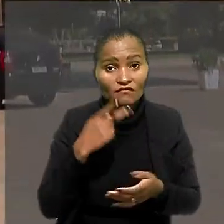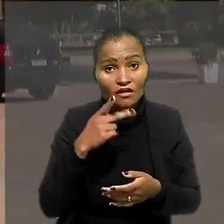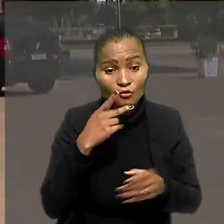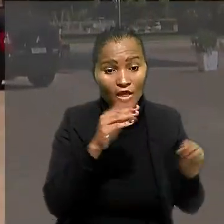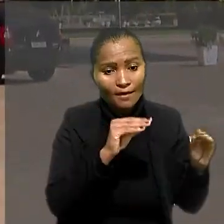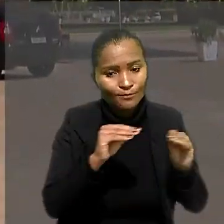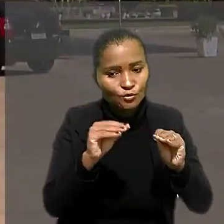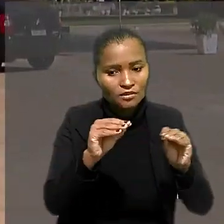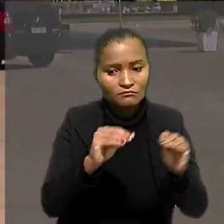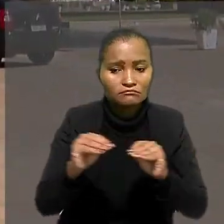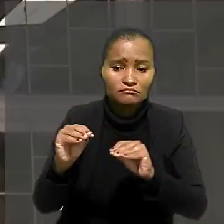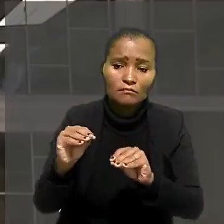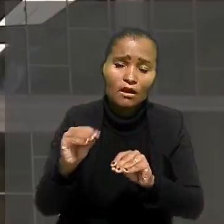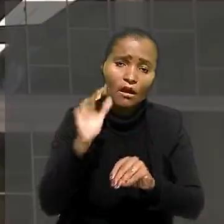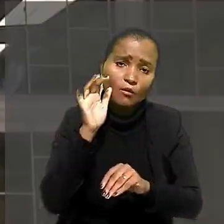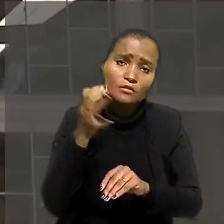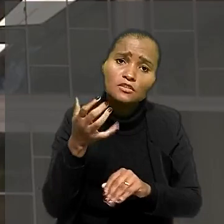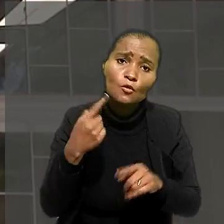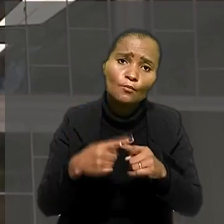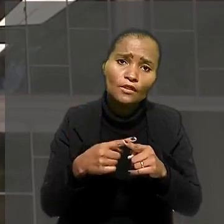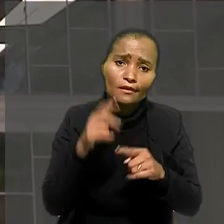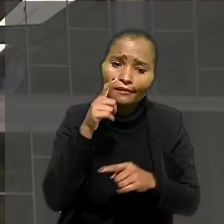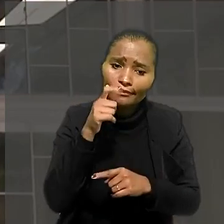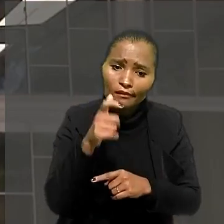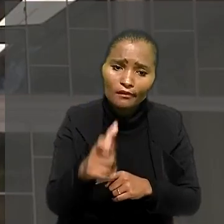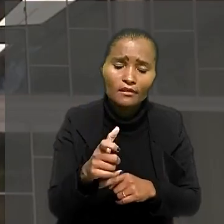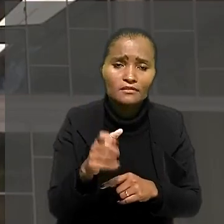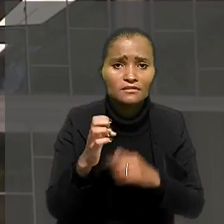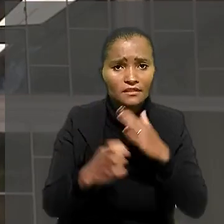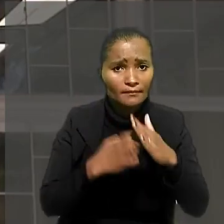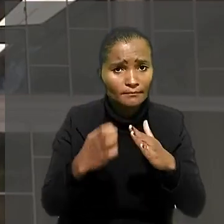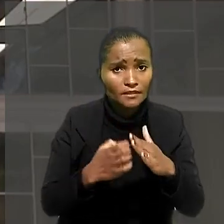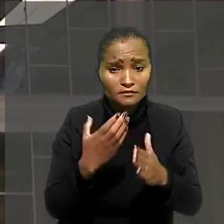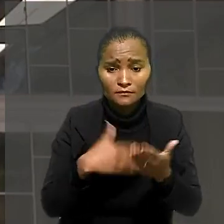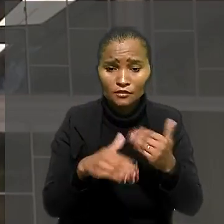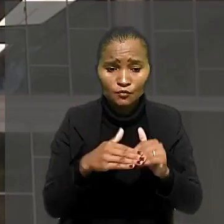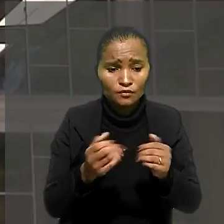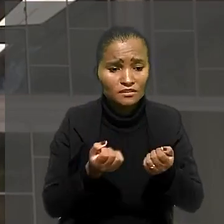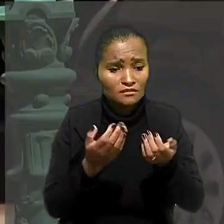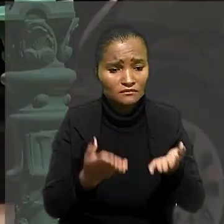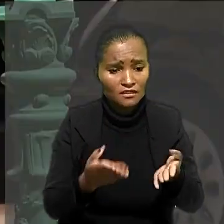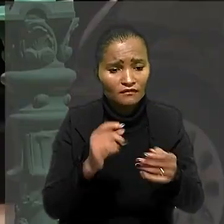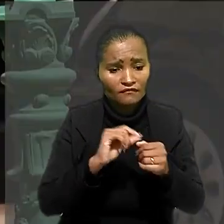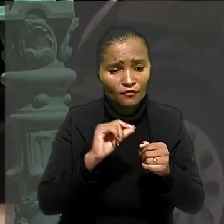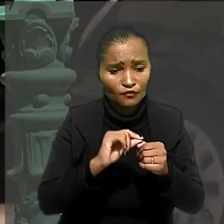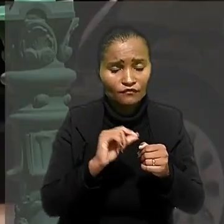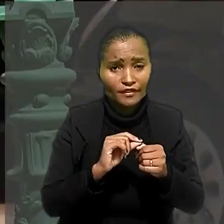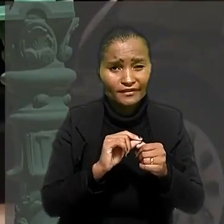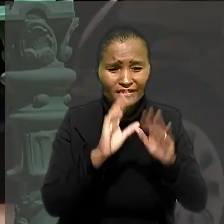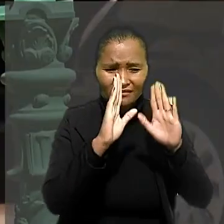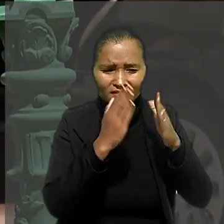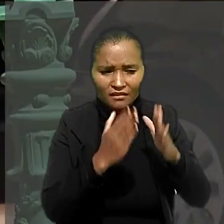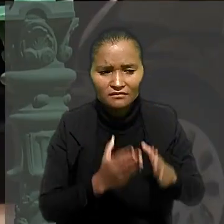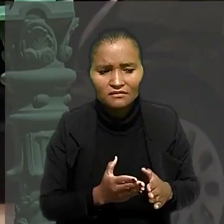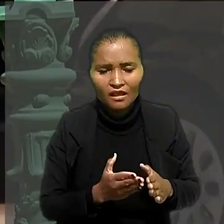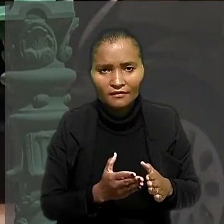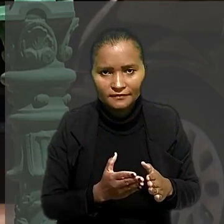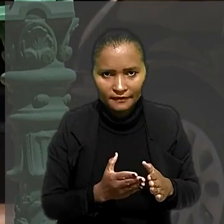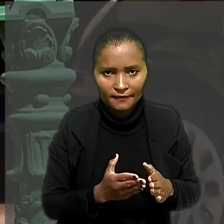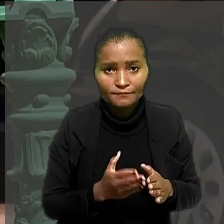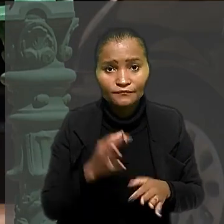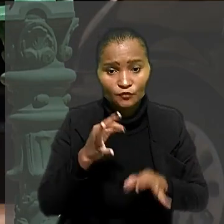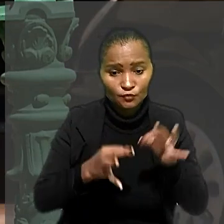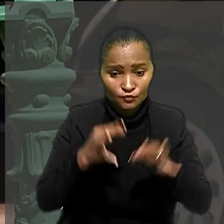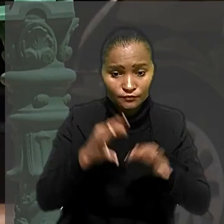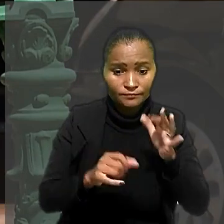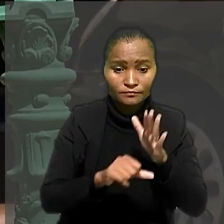distrito ocorreu por interesse da empresa, para que todas as entregas fossem feitas. Na análise do caso, o juízo de